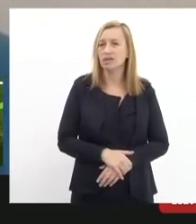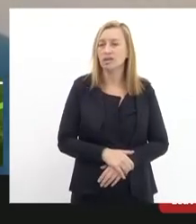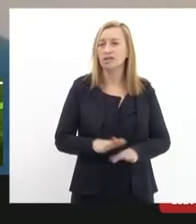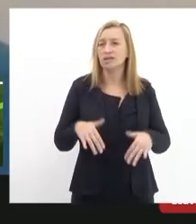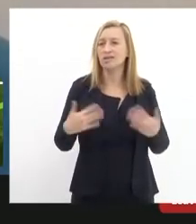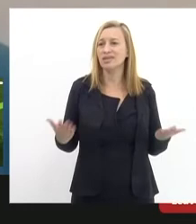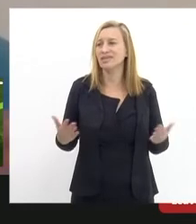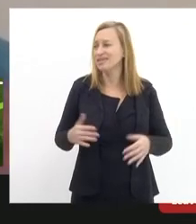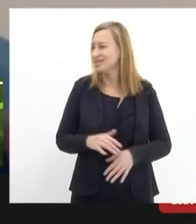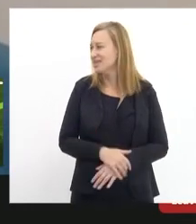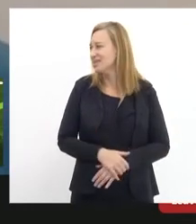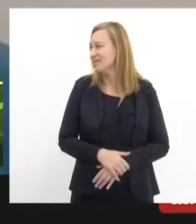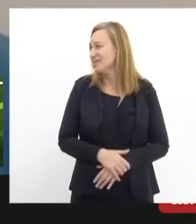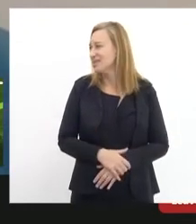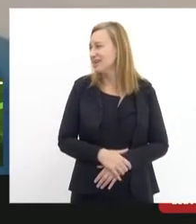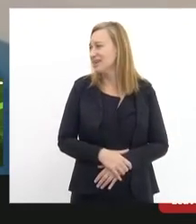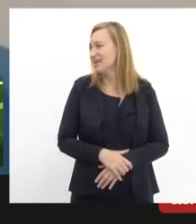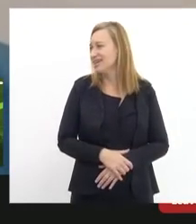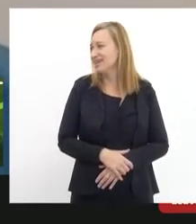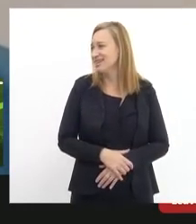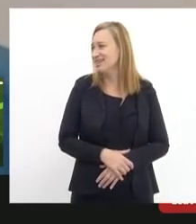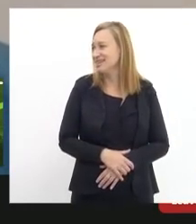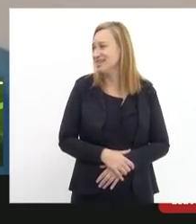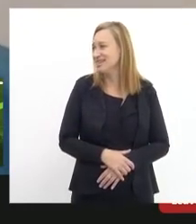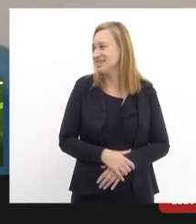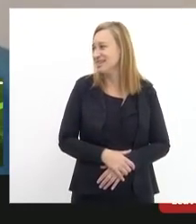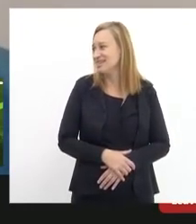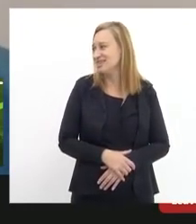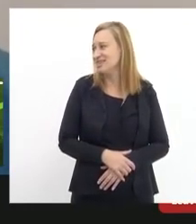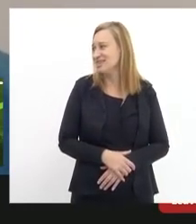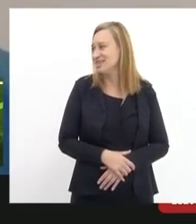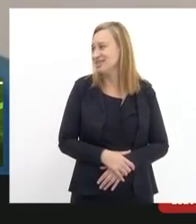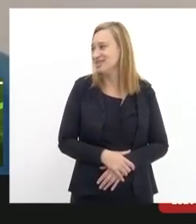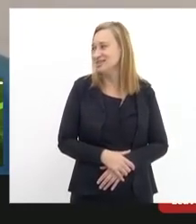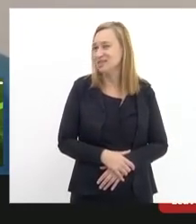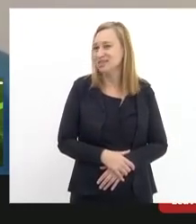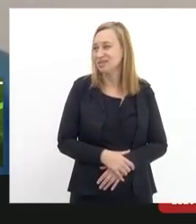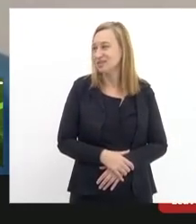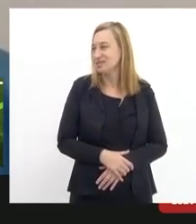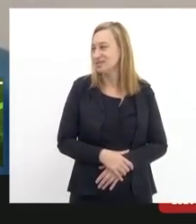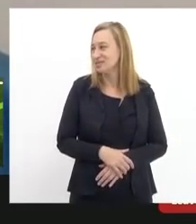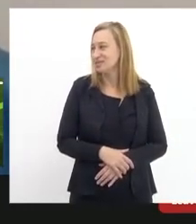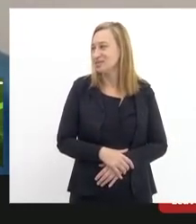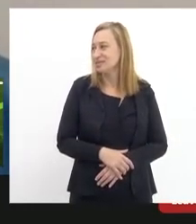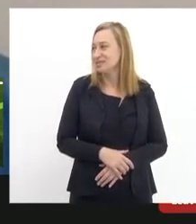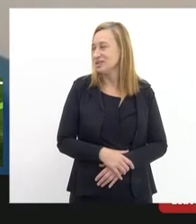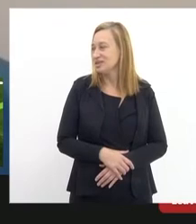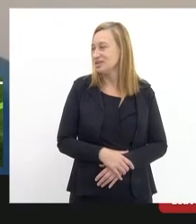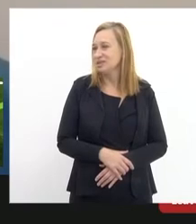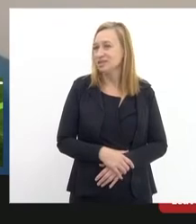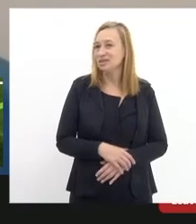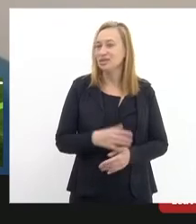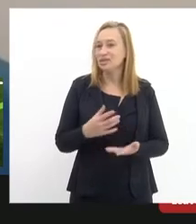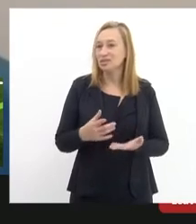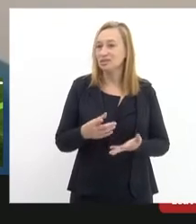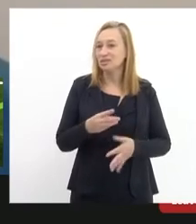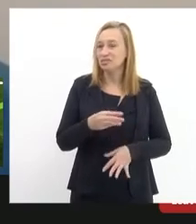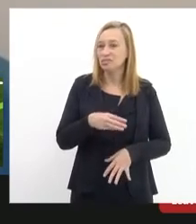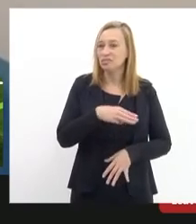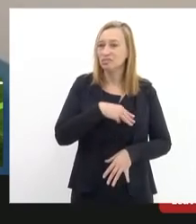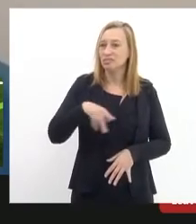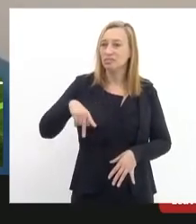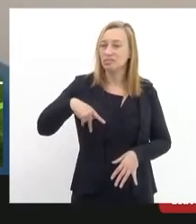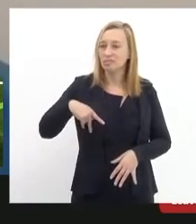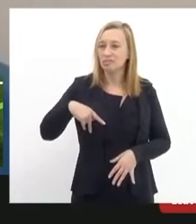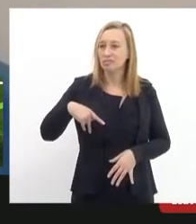essa fase está em andamento nós não estamos conseguindo chegar a um acordo porque o Ministério Público como interessado está executando esse comando judicial